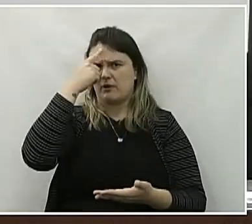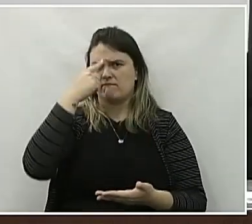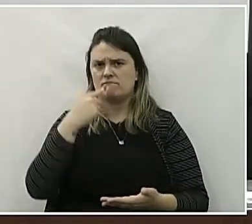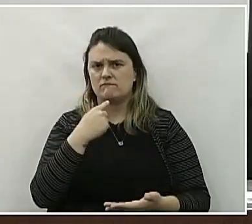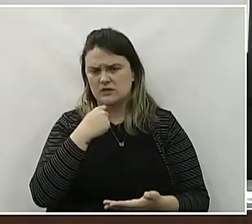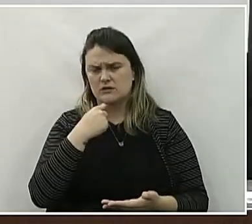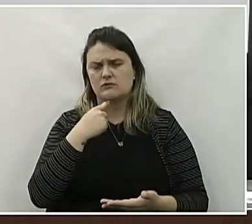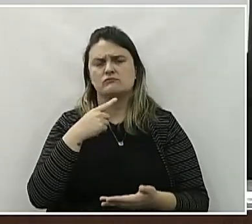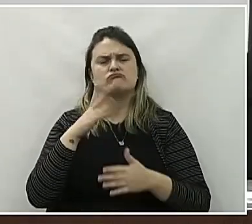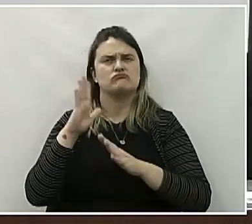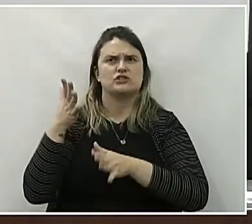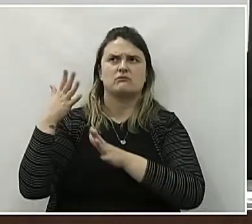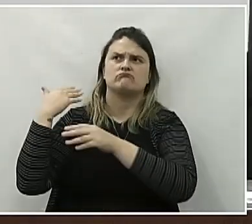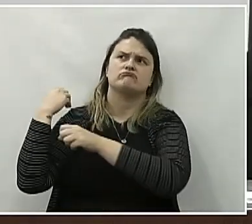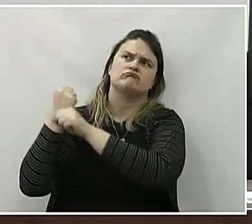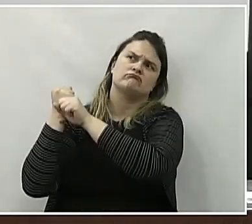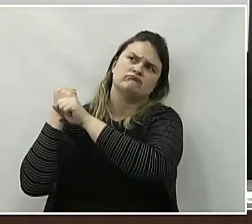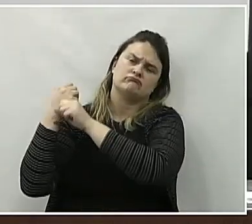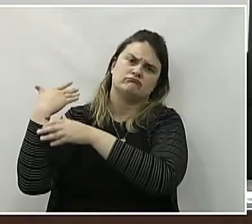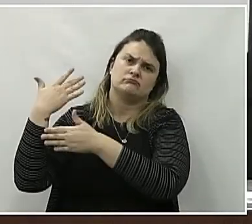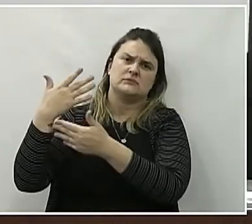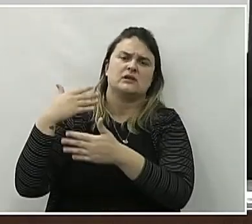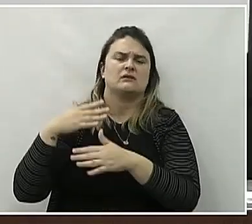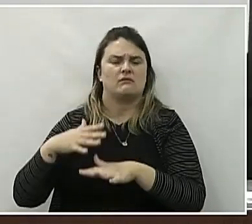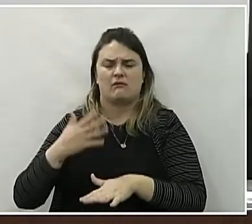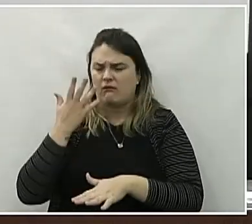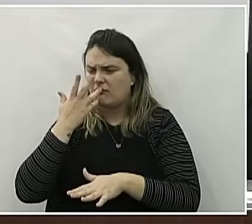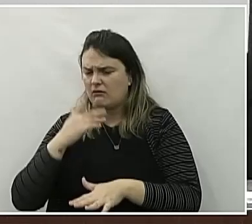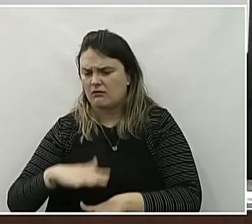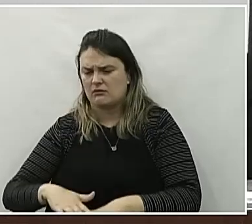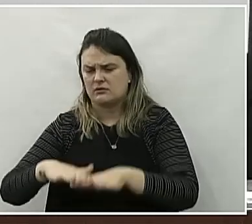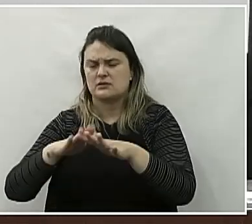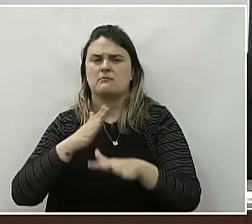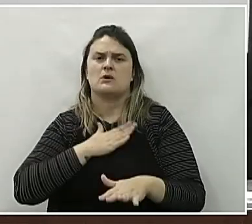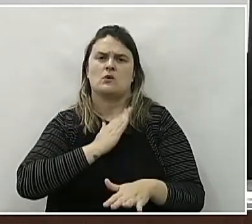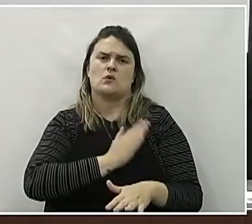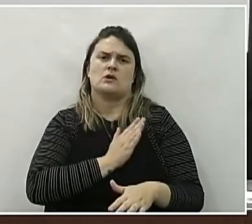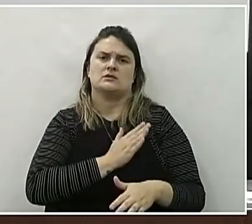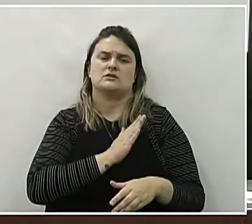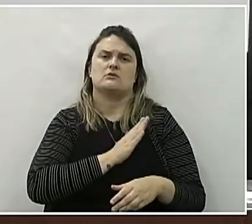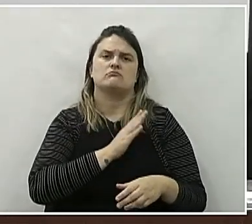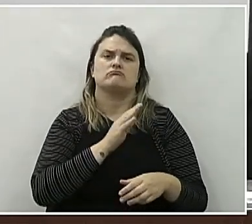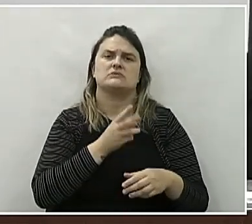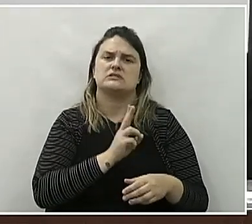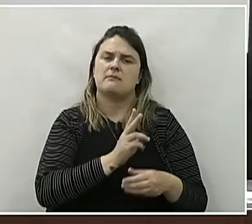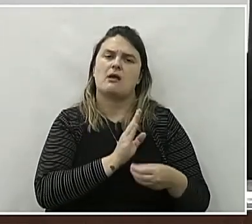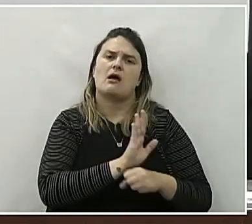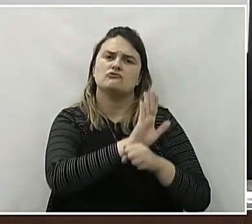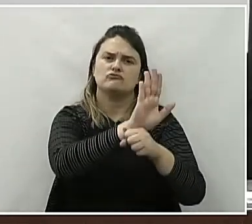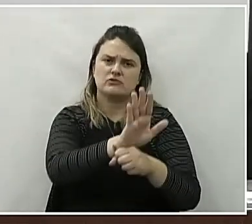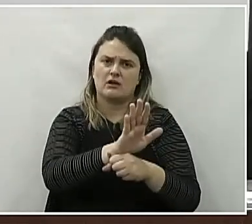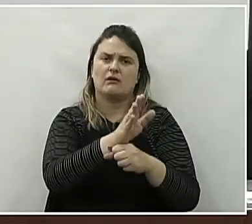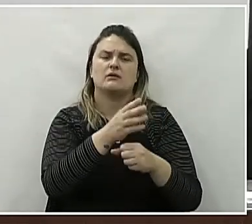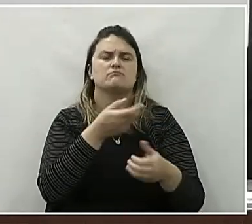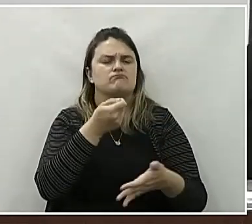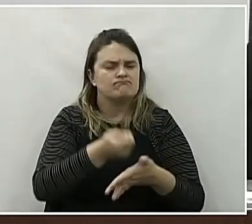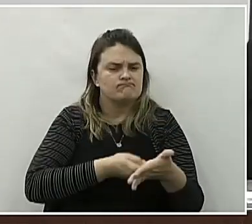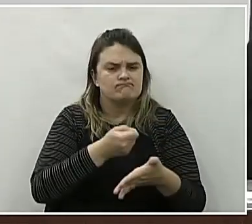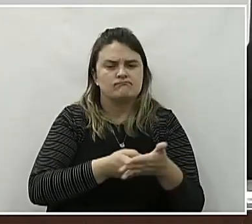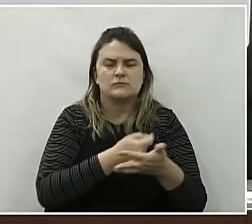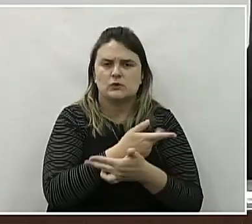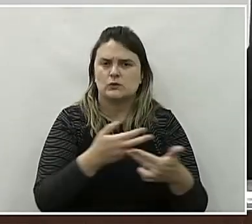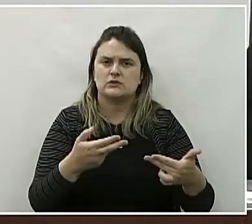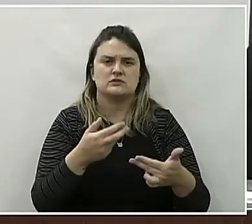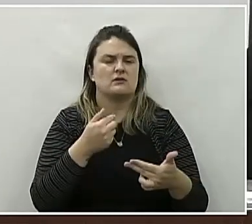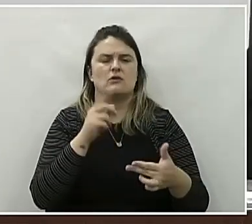desde criança, o meu coração foi voltado em ajudar as pessoas, batalhar pelas coisas, não